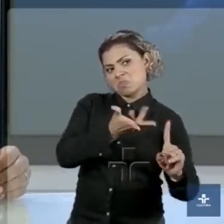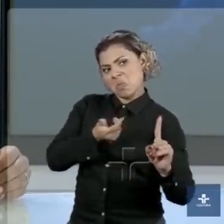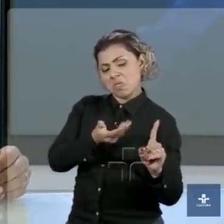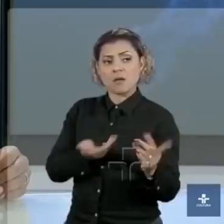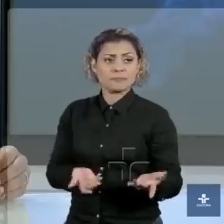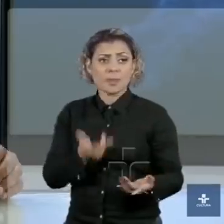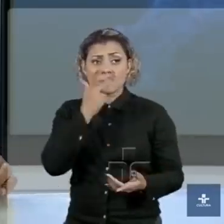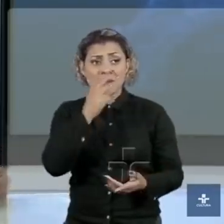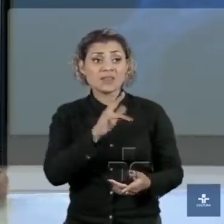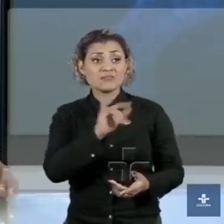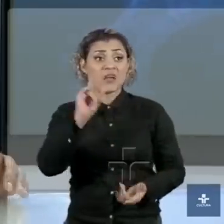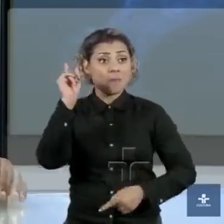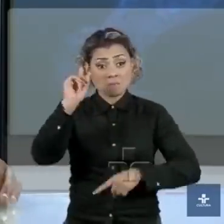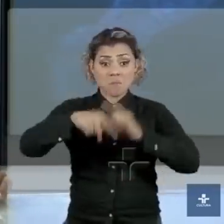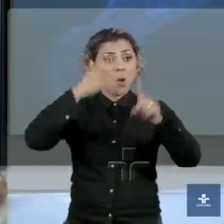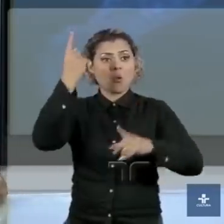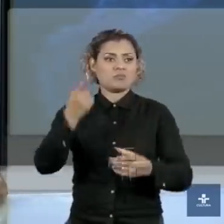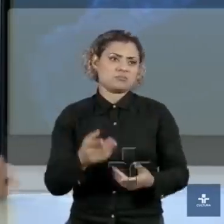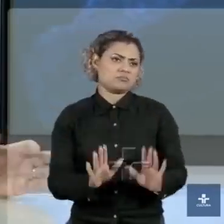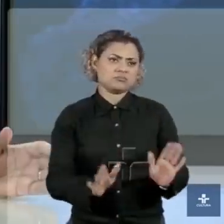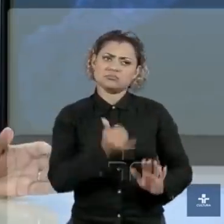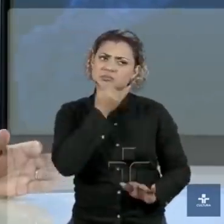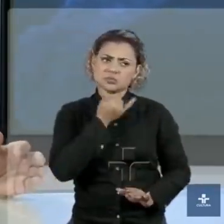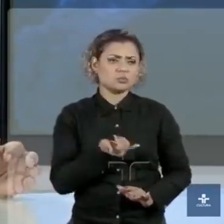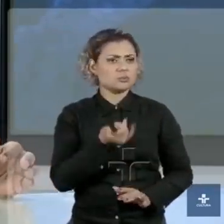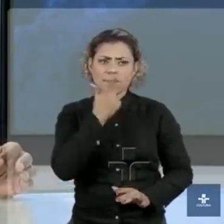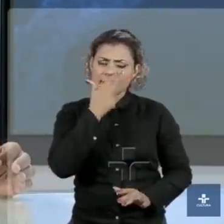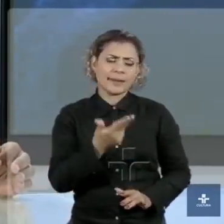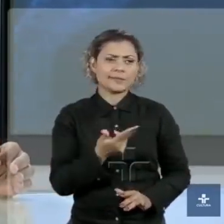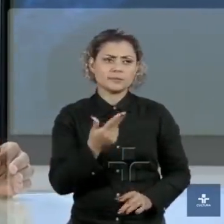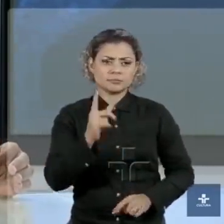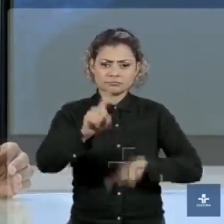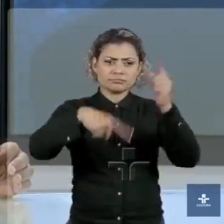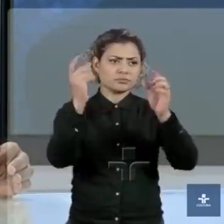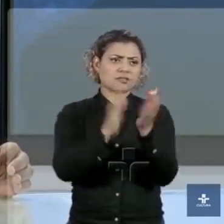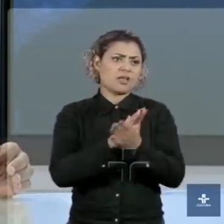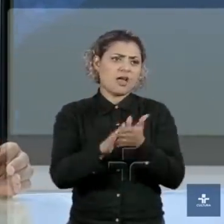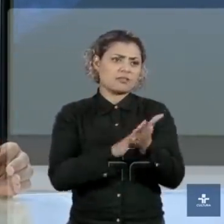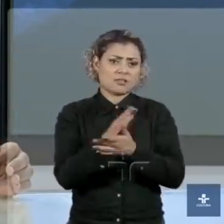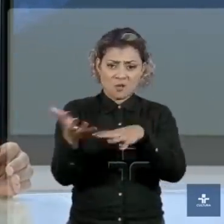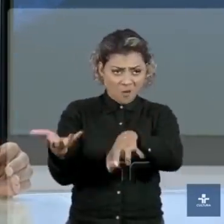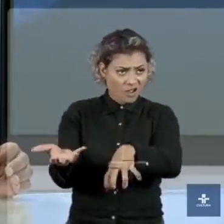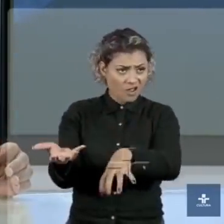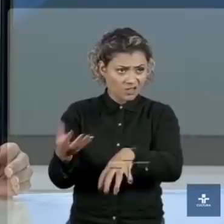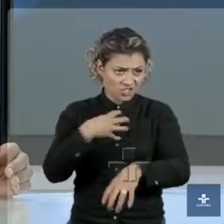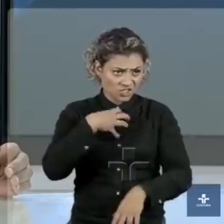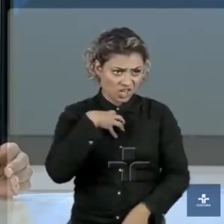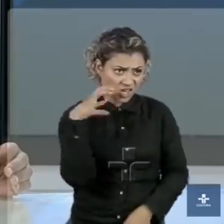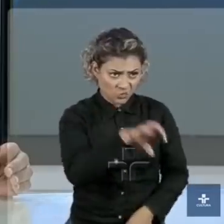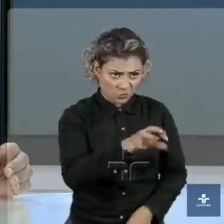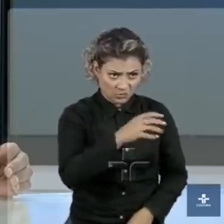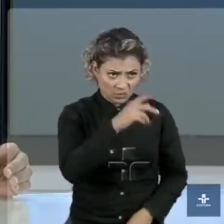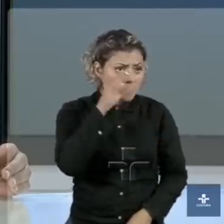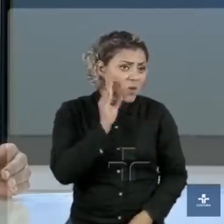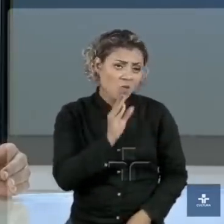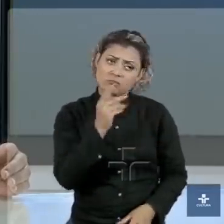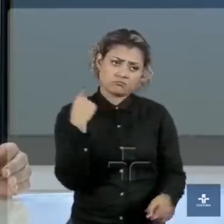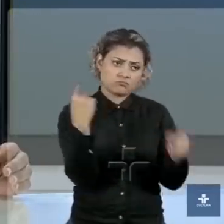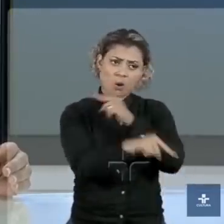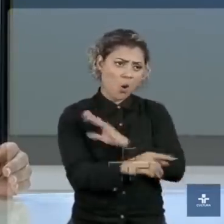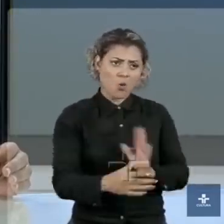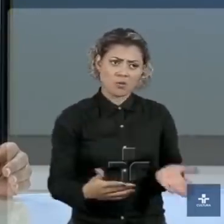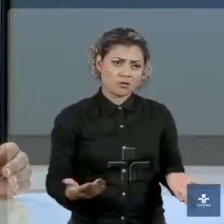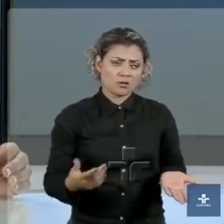ter algum tipo de repercussão no Congresso. A minha impressão é que não terá nenhuma repercussão no Congresso Nacional esse tipo de conduta. E a fala dele é